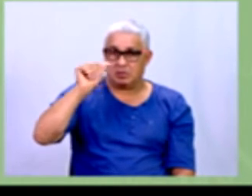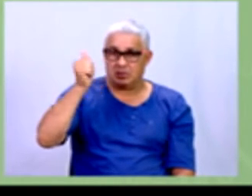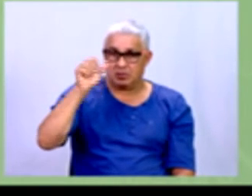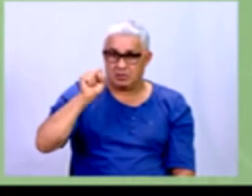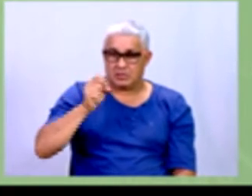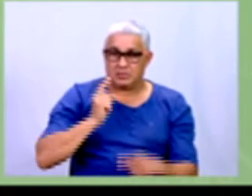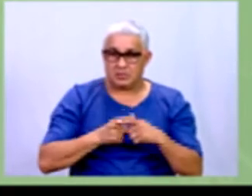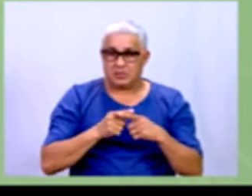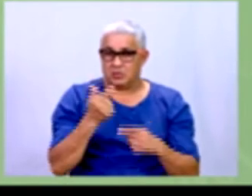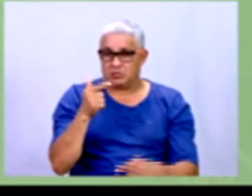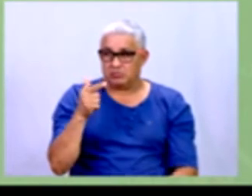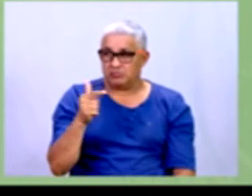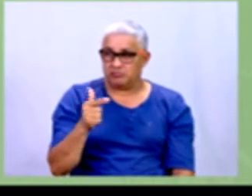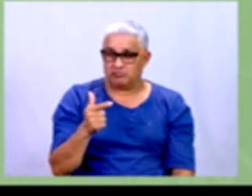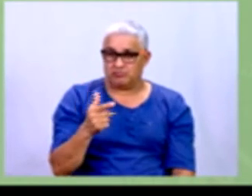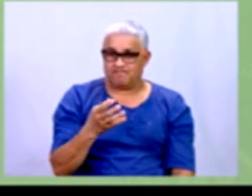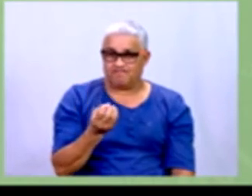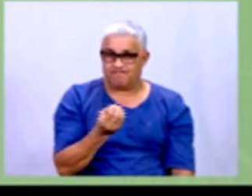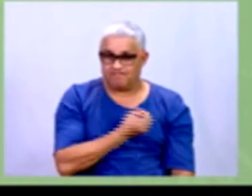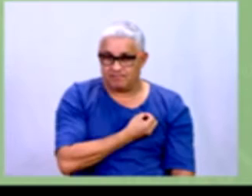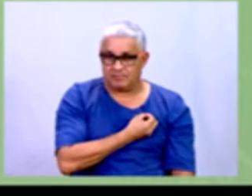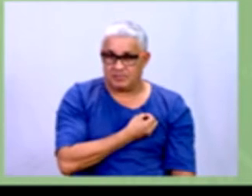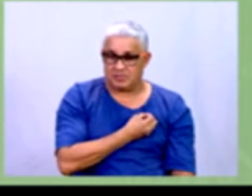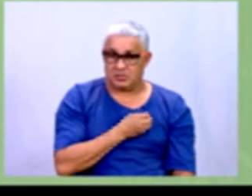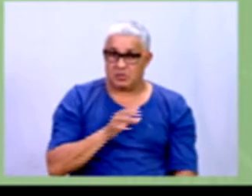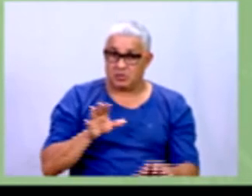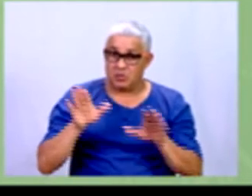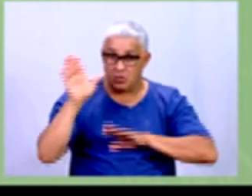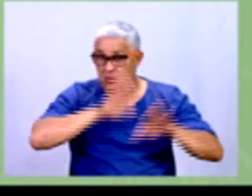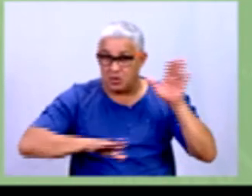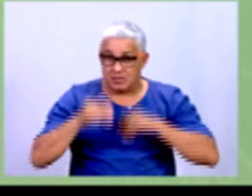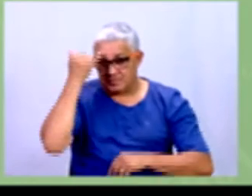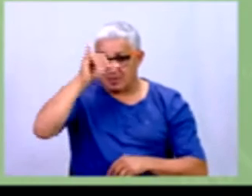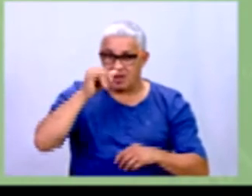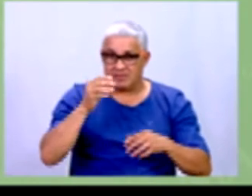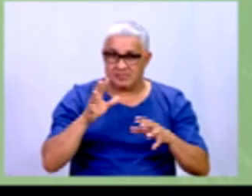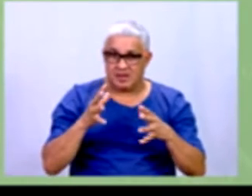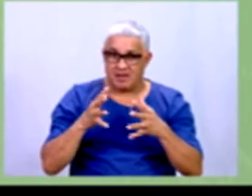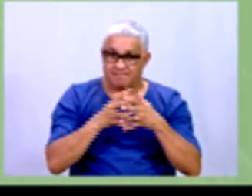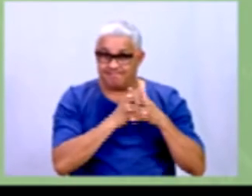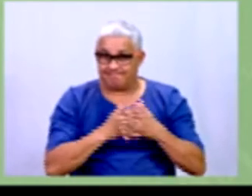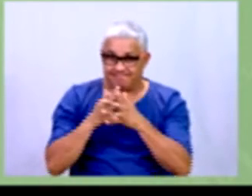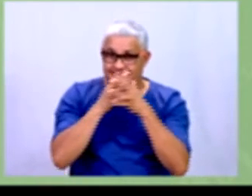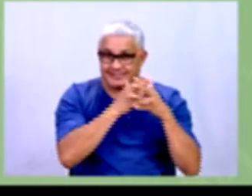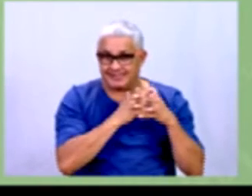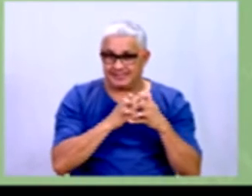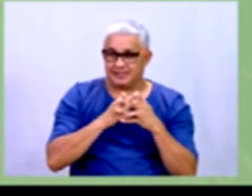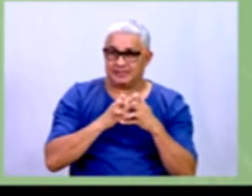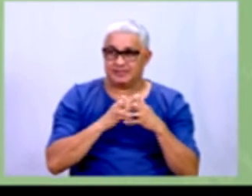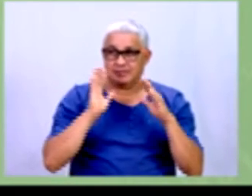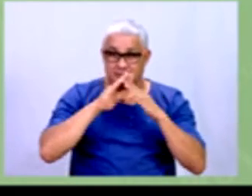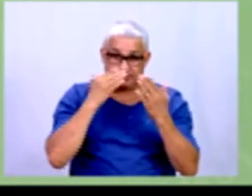se fosse os números, porque a gente está falando do nível de escolaridade, tá?